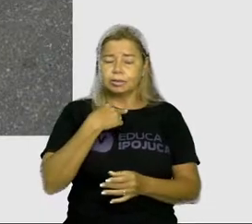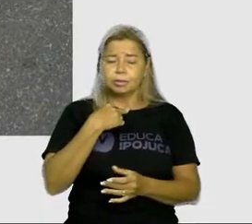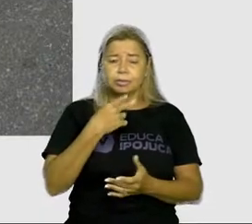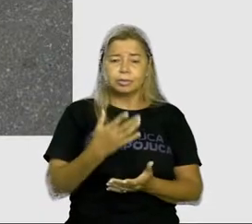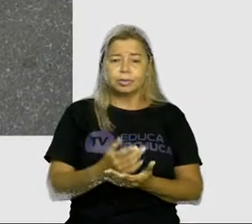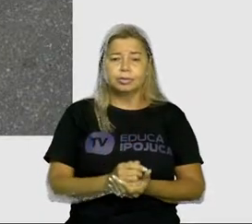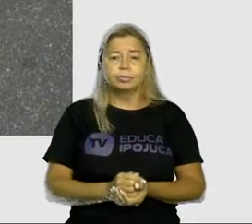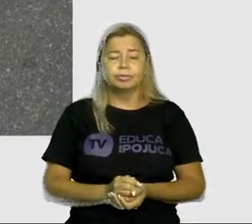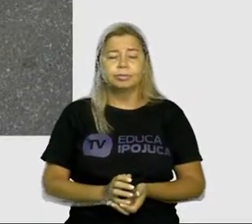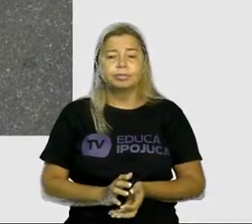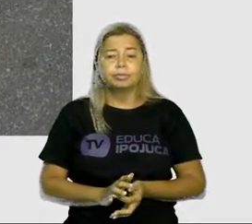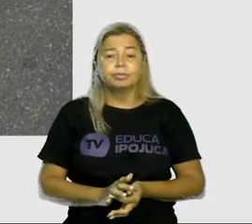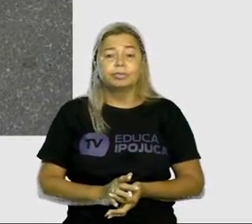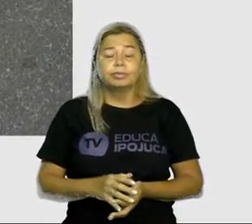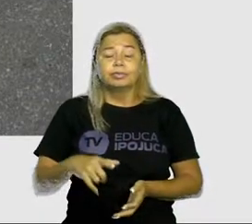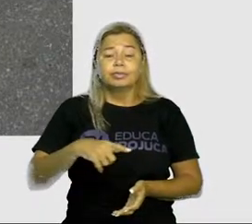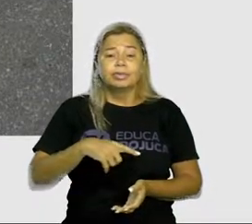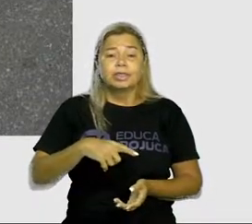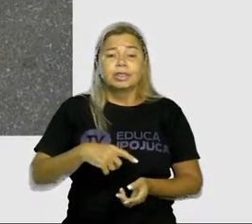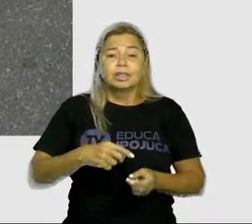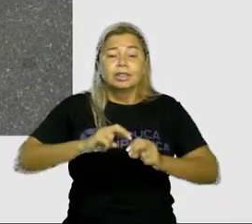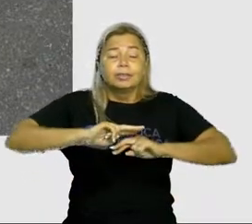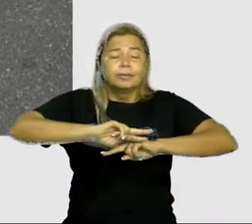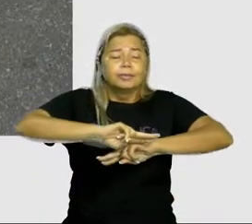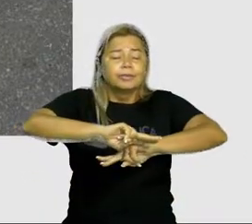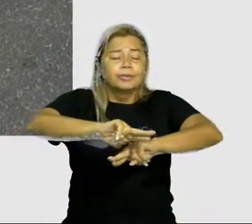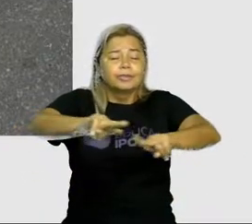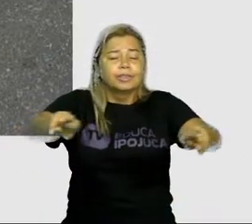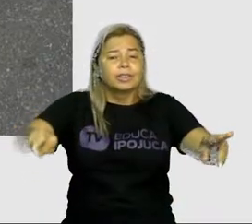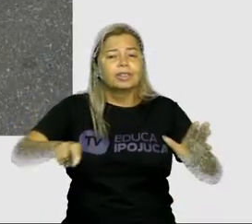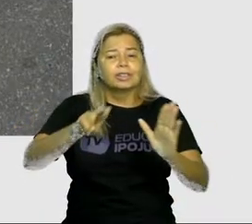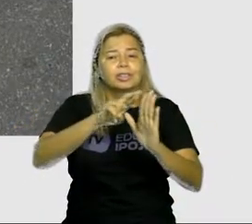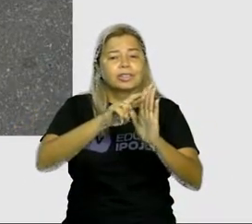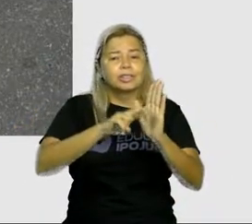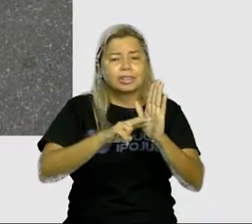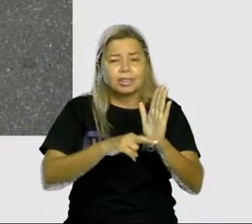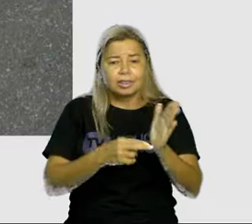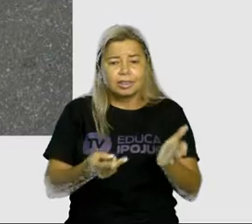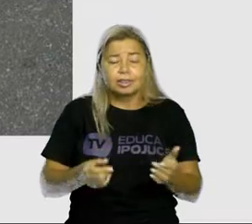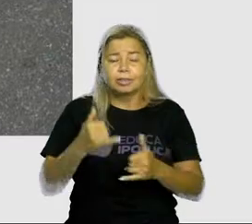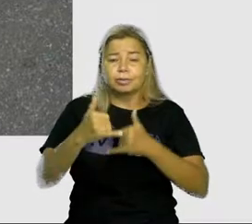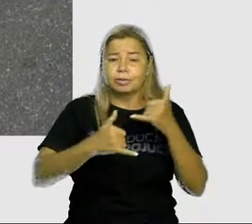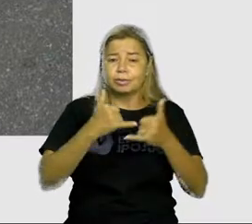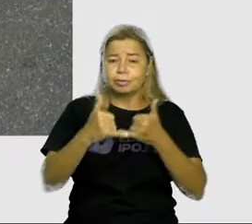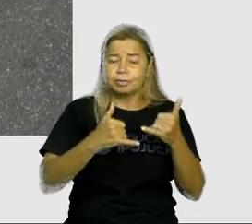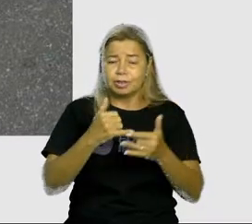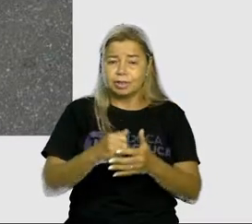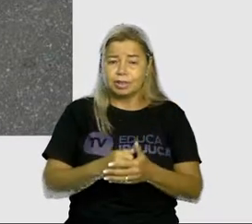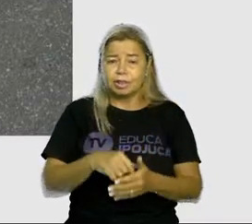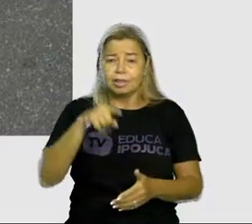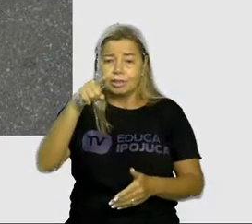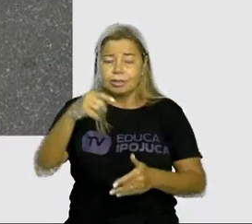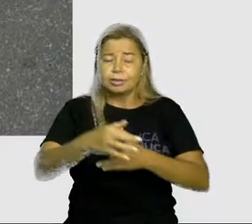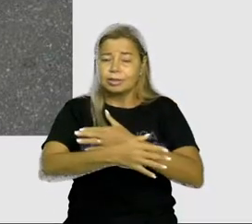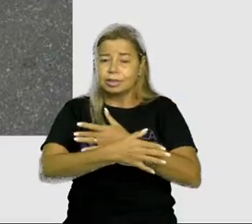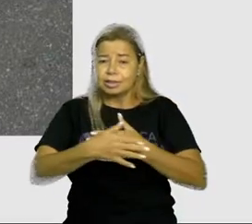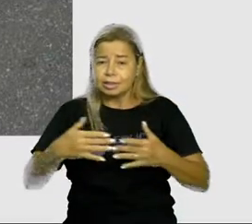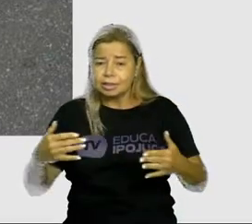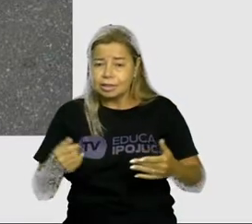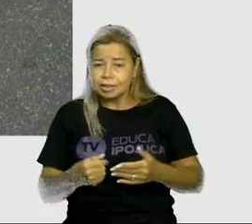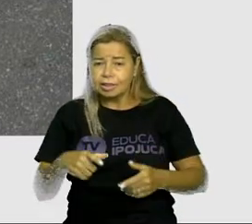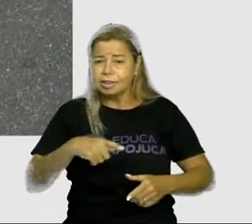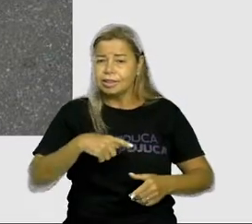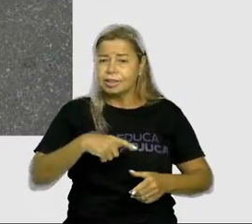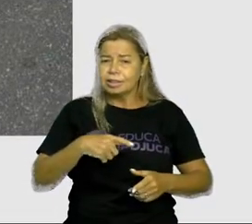Existem várias regras para a brincadeira da amarelinha. E na sua cidade? Tem alguma maneira diferente de